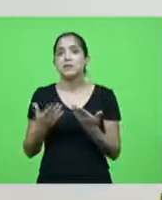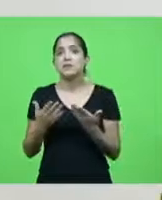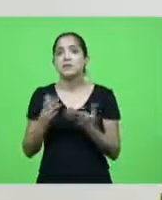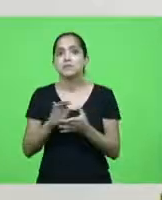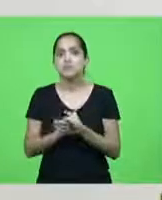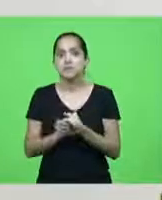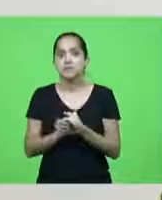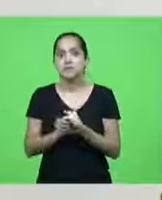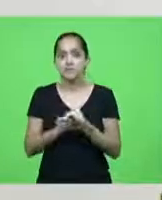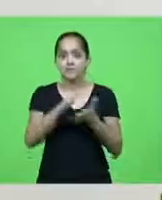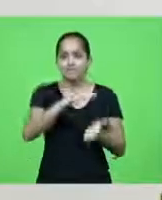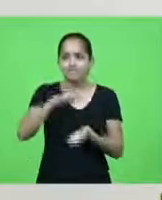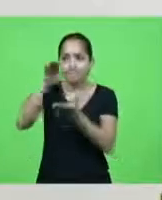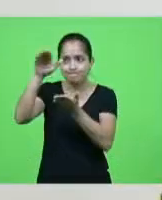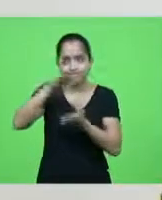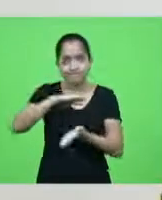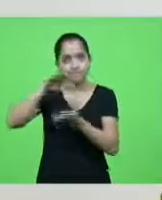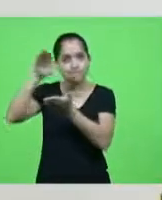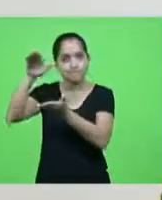exportações